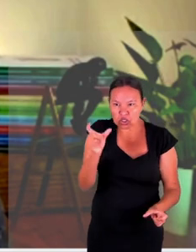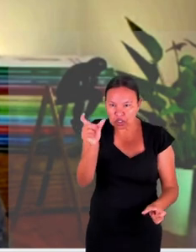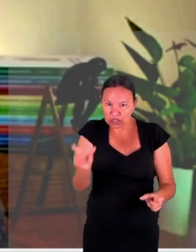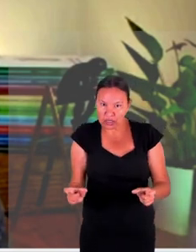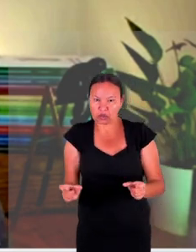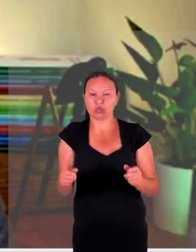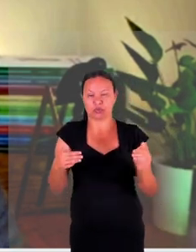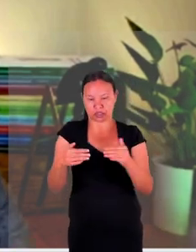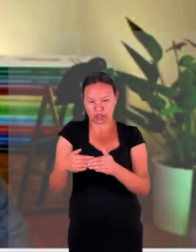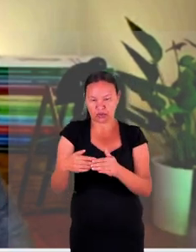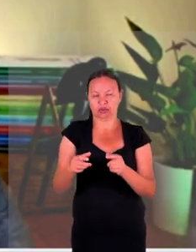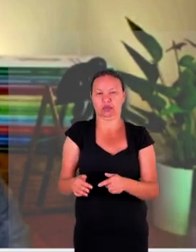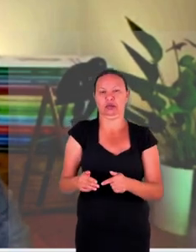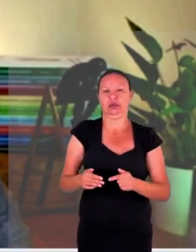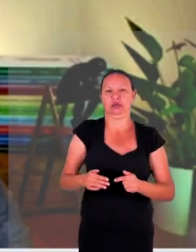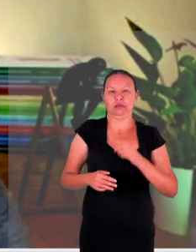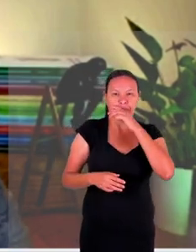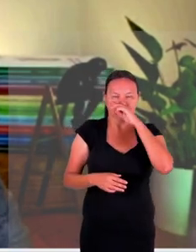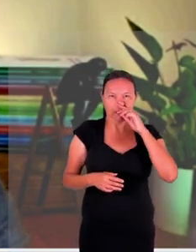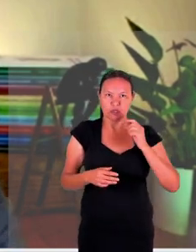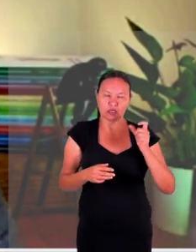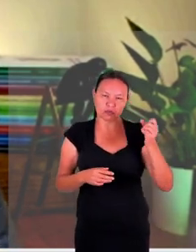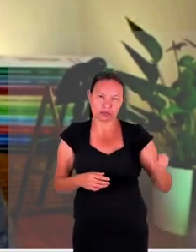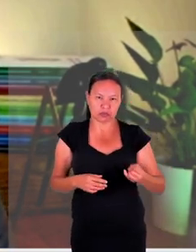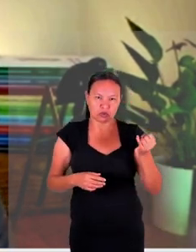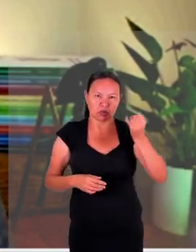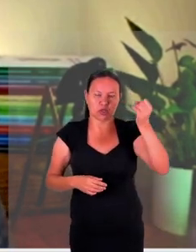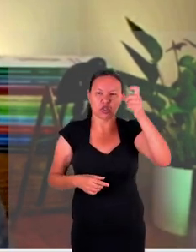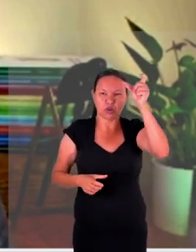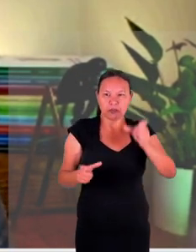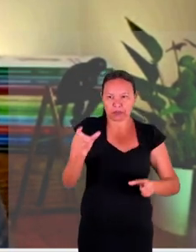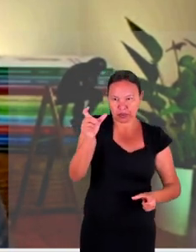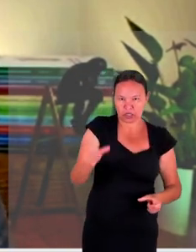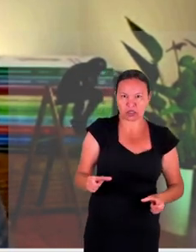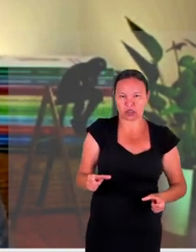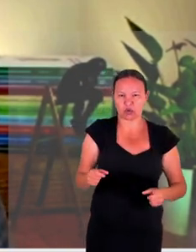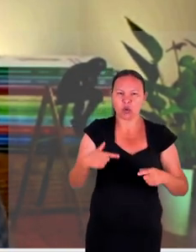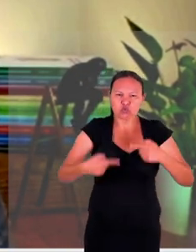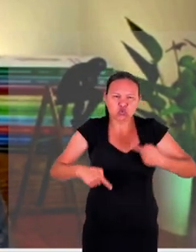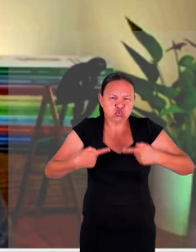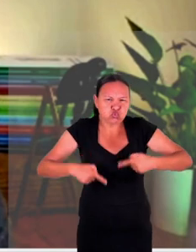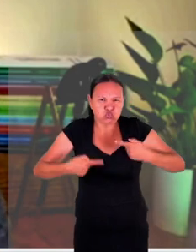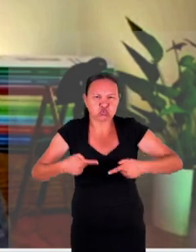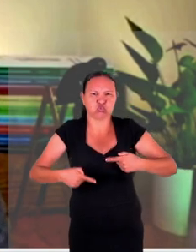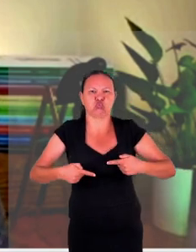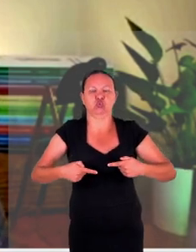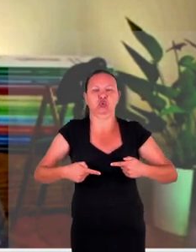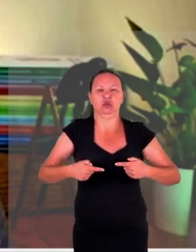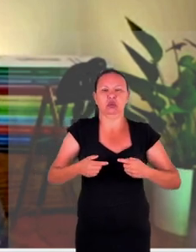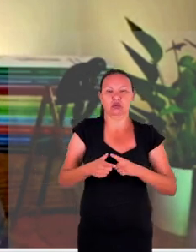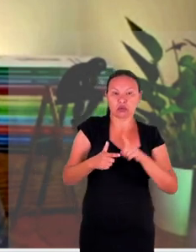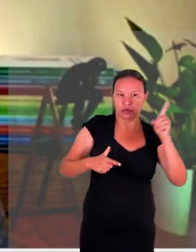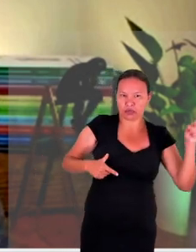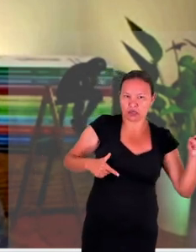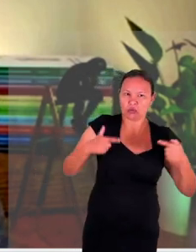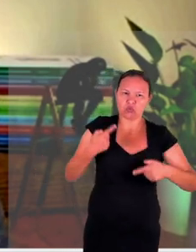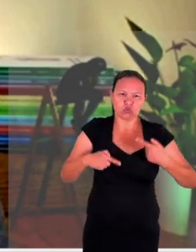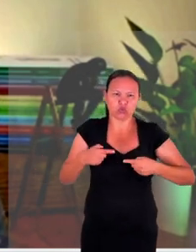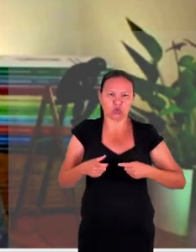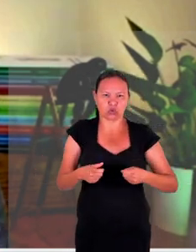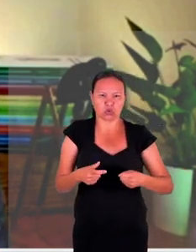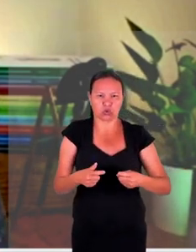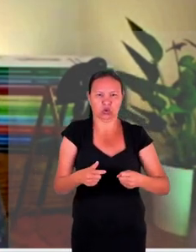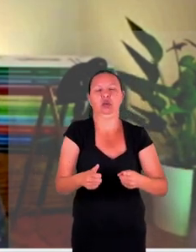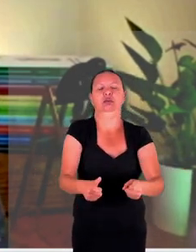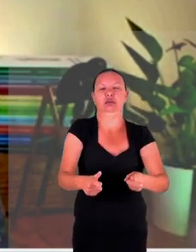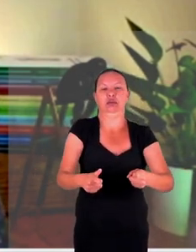segmentos especificamente para aquelas pessoas que estão em conflitos ou que saíram de conflitos armados